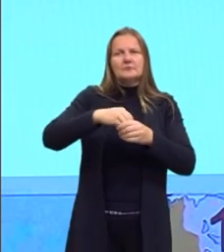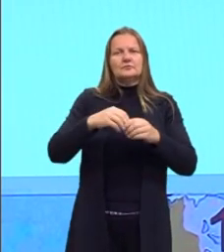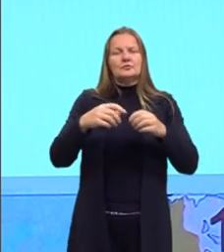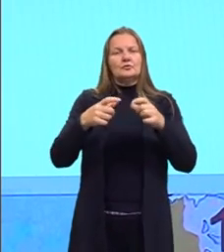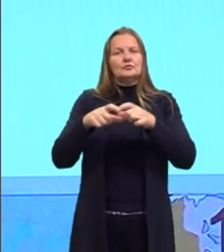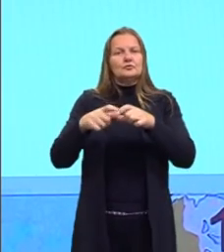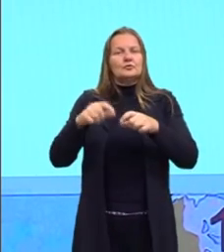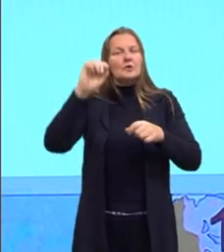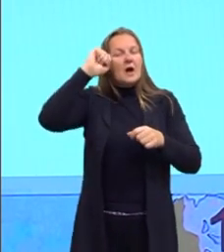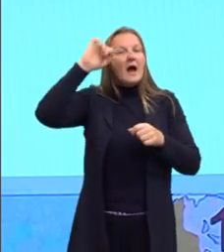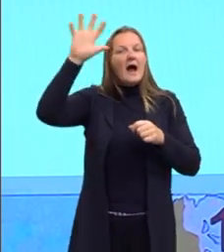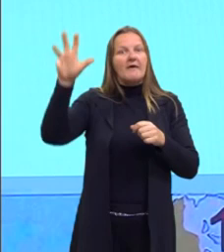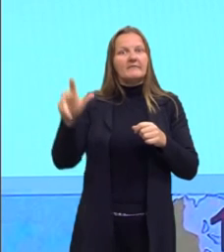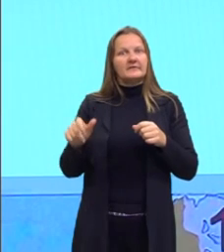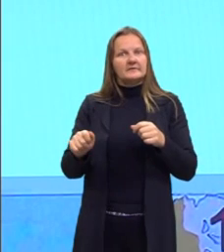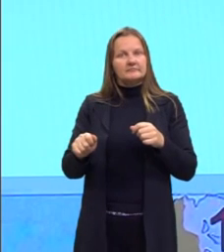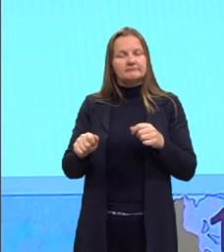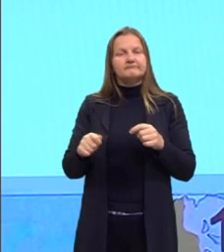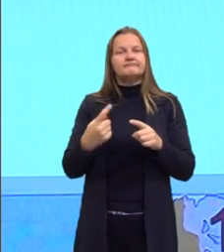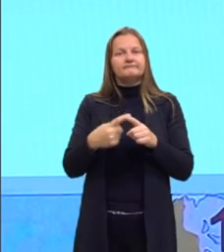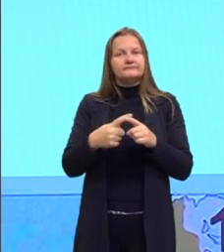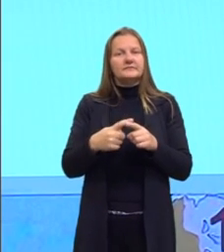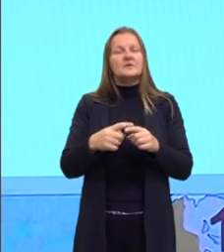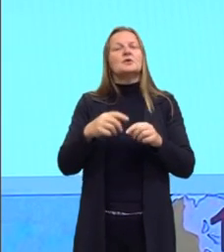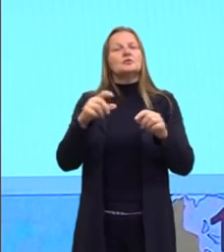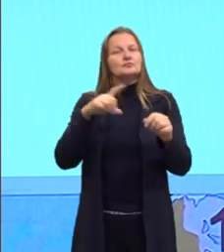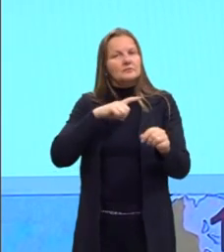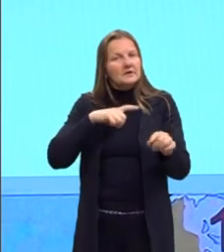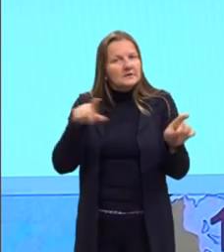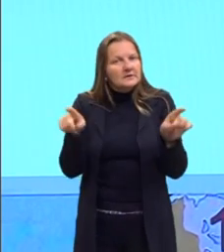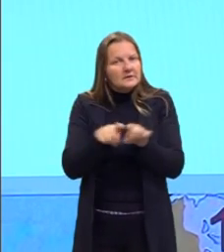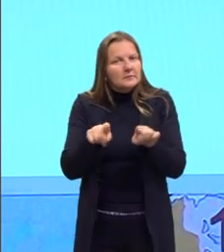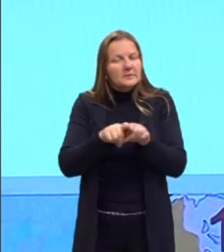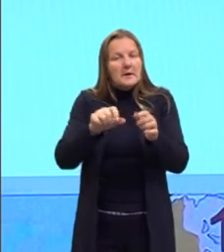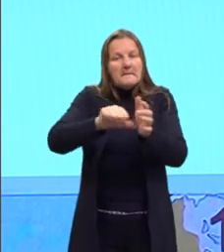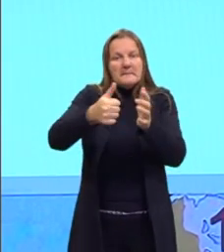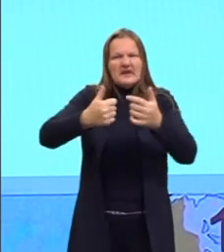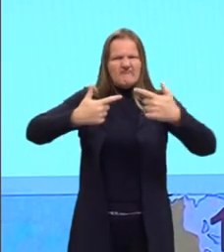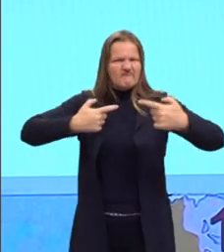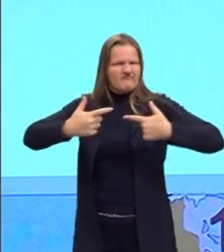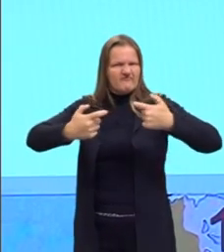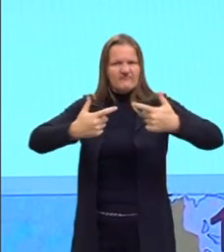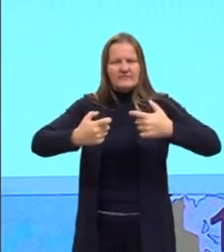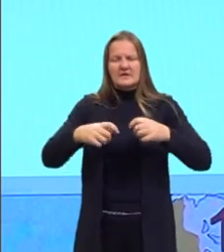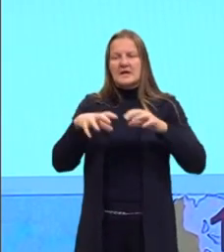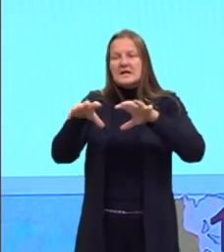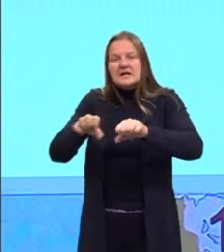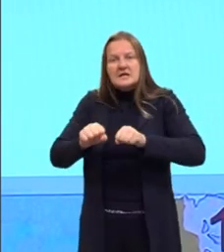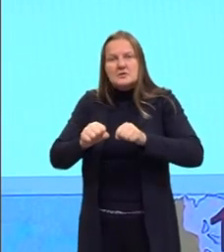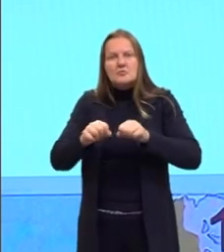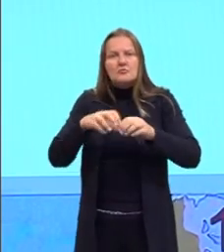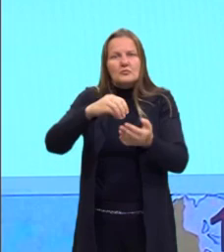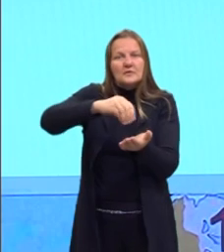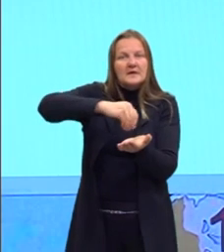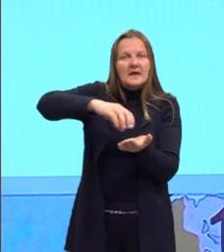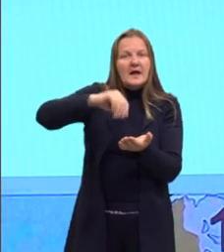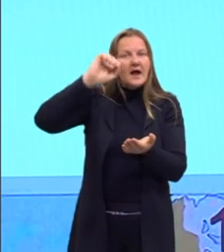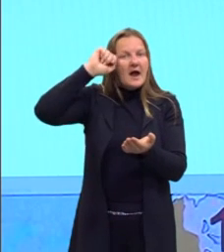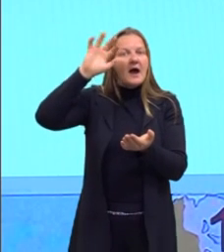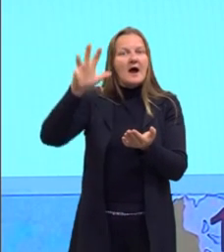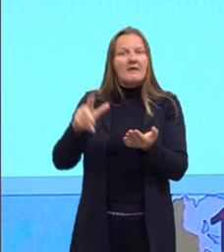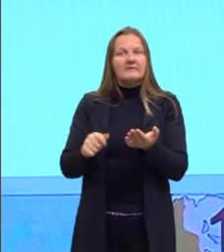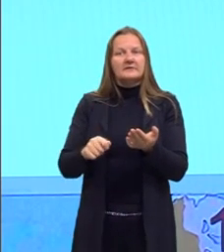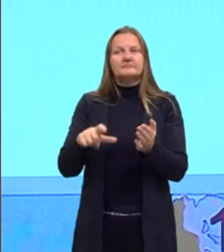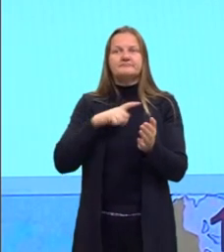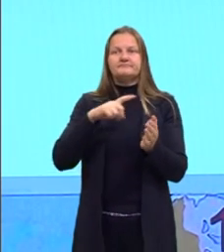né, da África, e então, acaba-se tendo a Primeira Guerra Mundial, gurizada? E aí nós temos, de um lado, a Tríplice